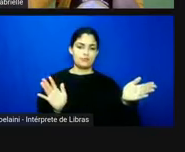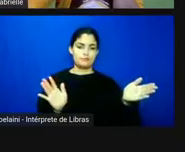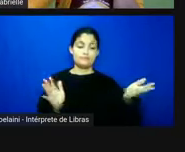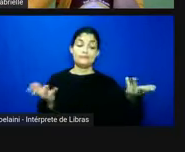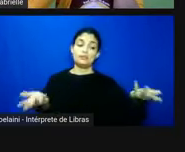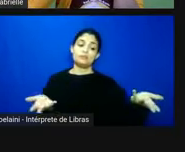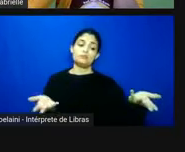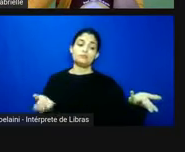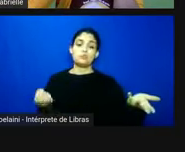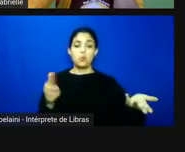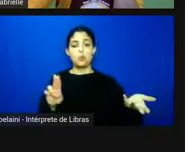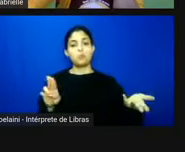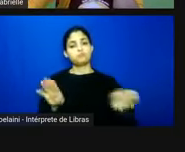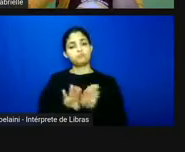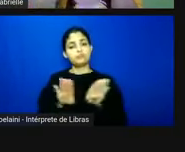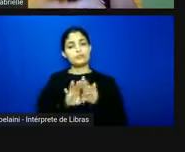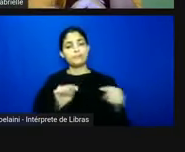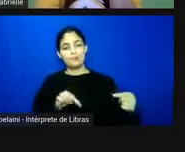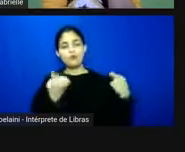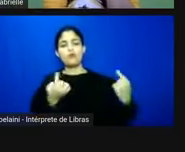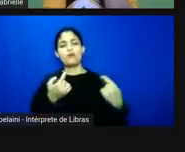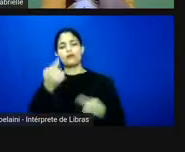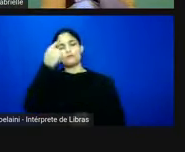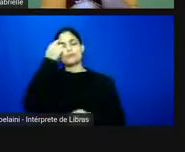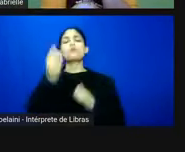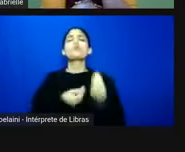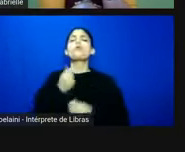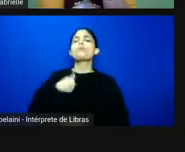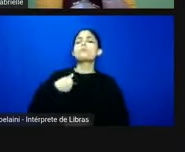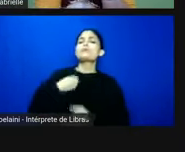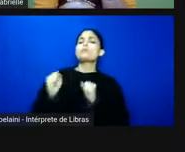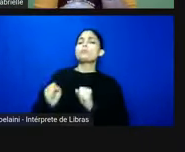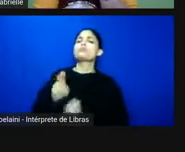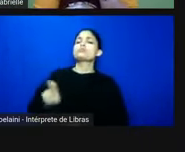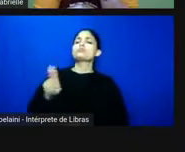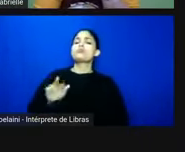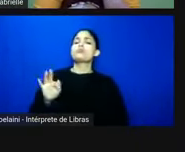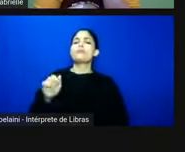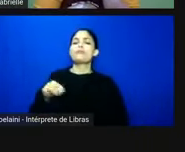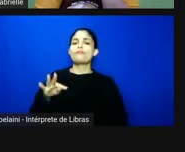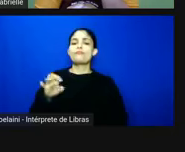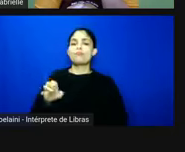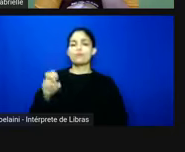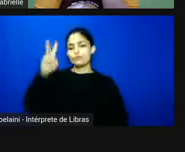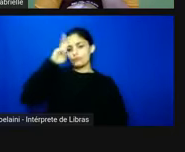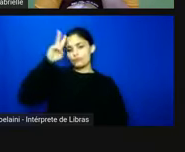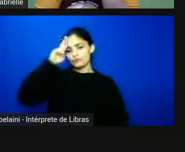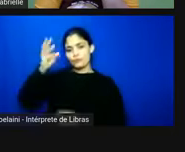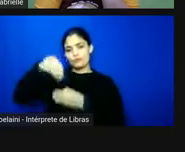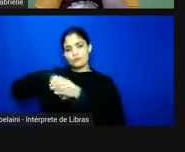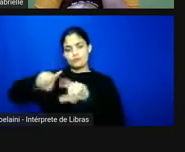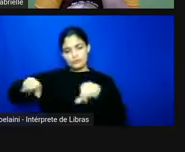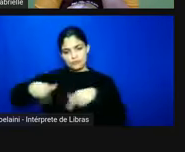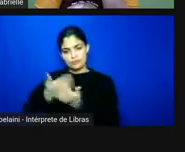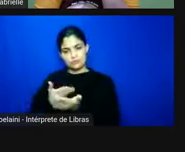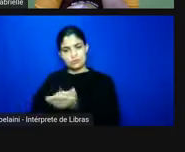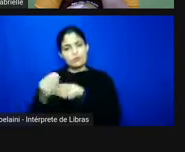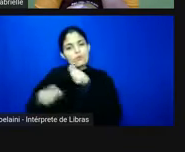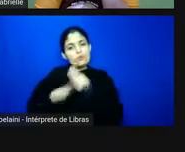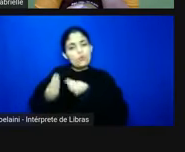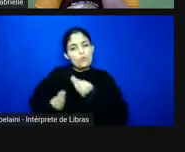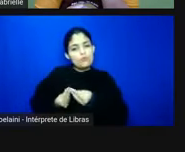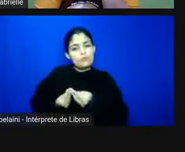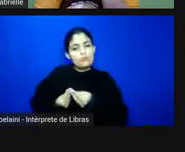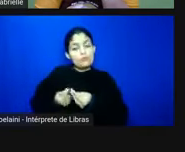forma ser provocado a pensar como eu posso usar uma fonte histórica em sala de aula para além da ilustração porque essa